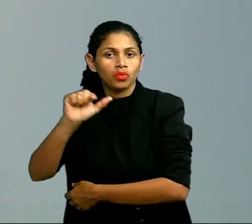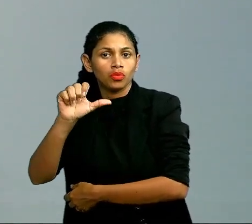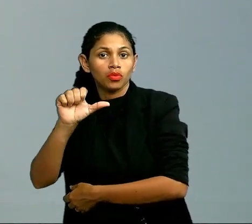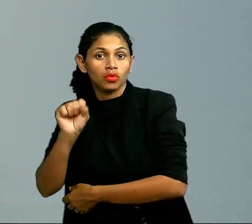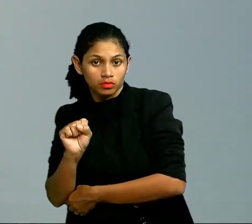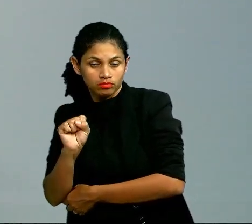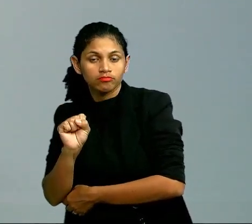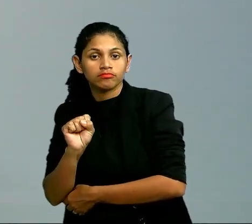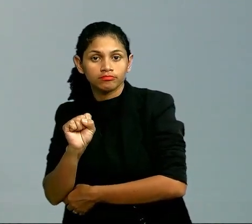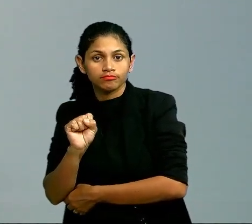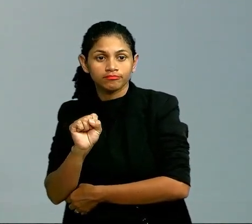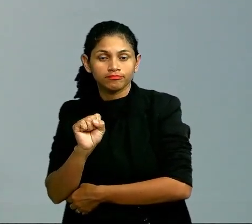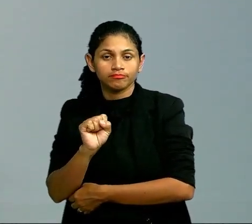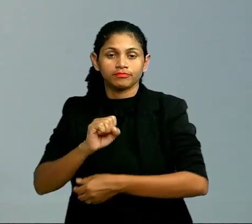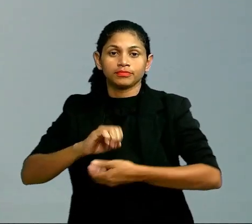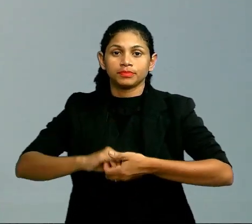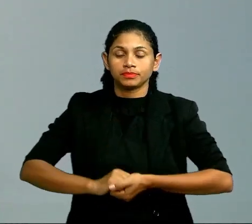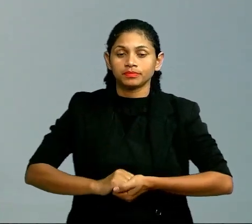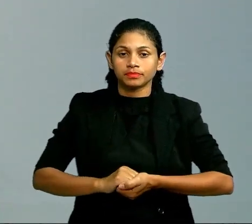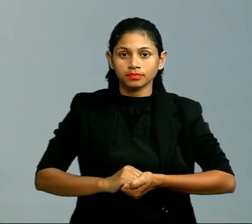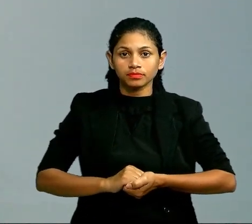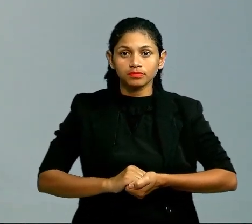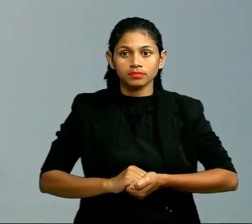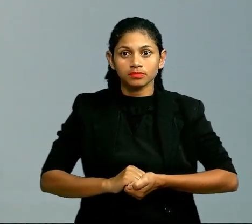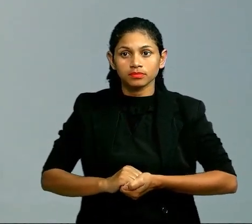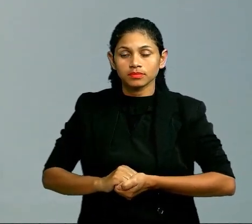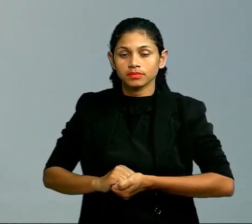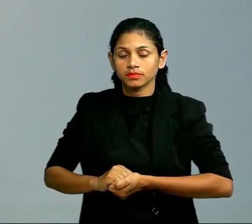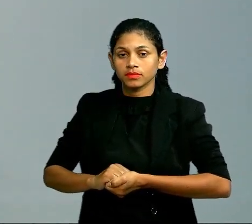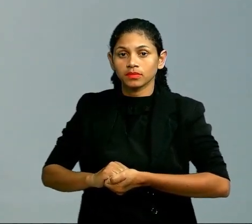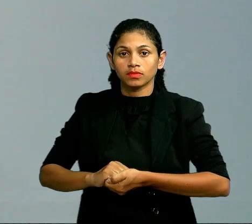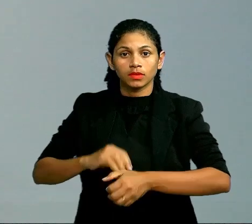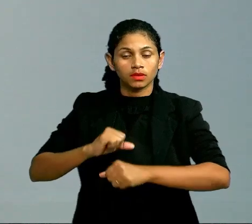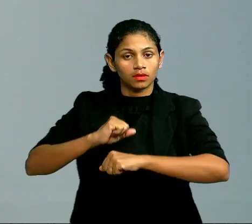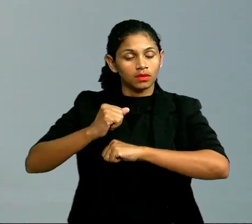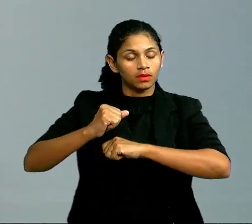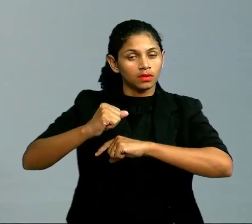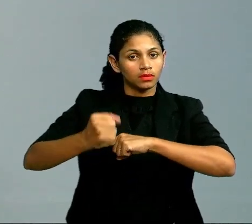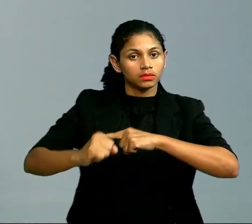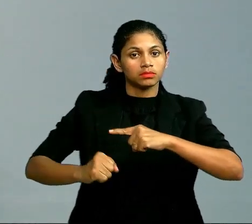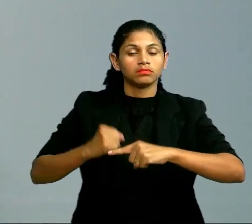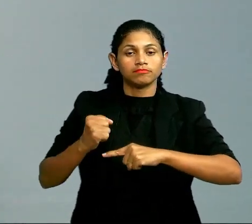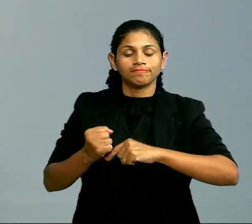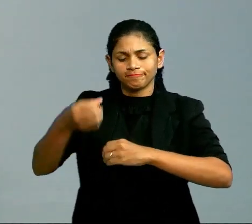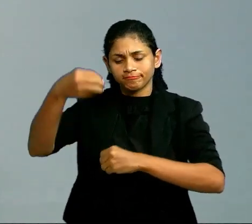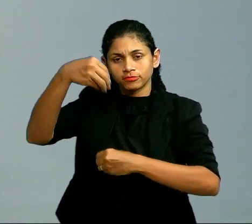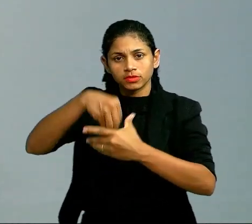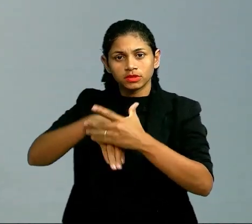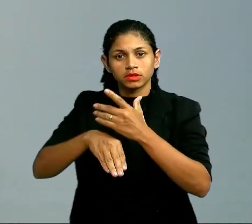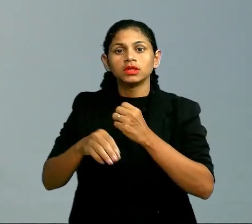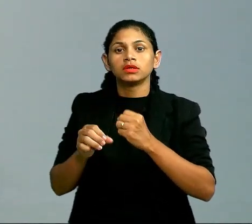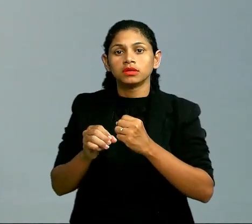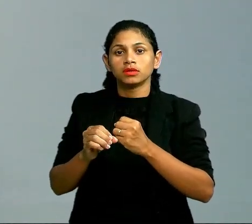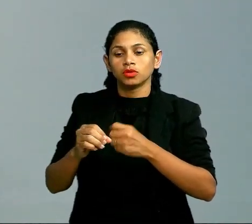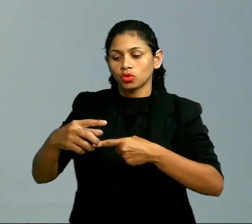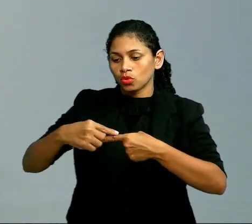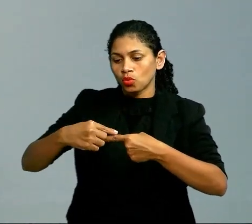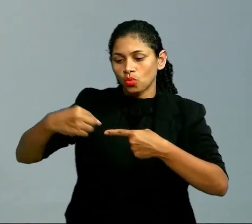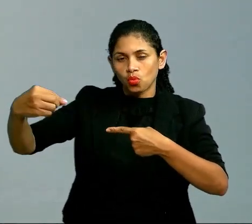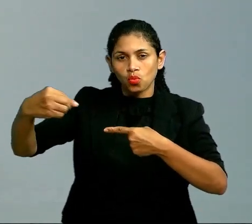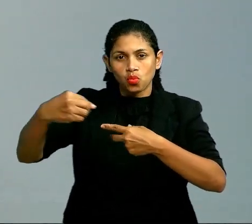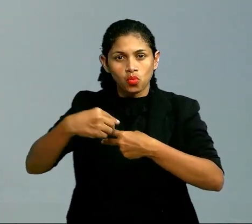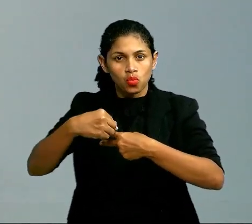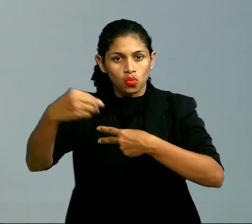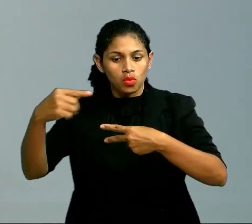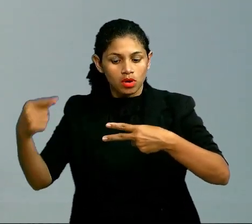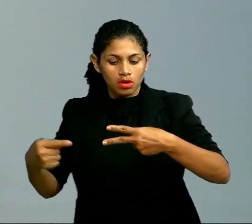oxigênio e enxofre. Esses três átomos, eles podem sim estar dentro de uma cadeia, eles podem estar compartilhando